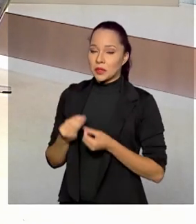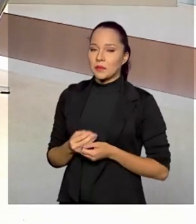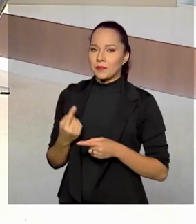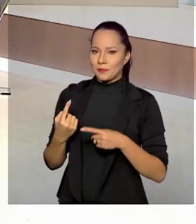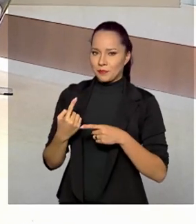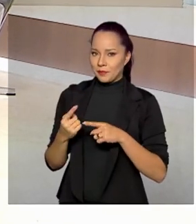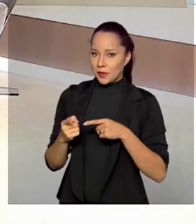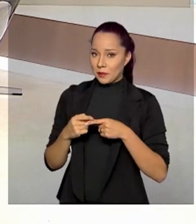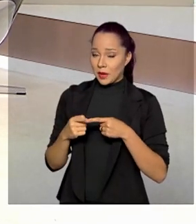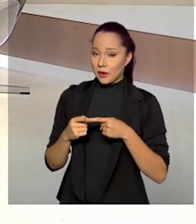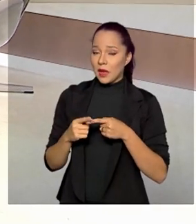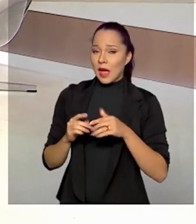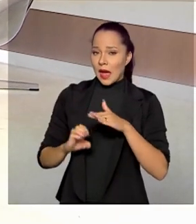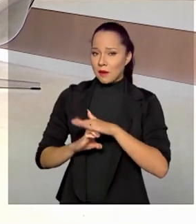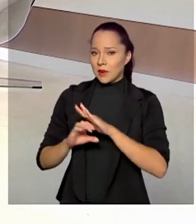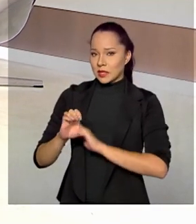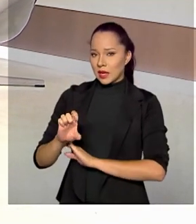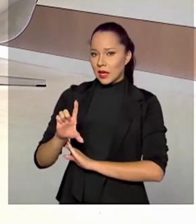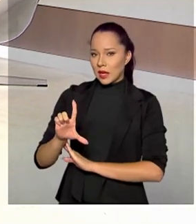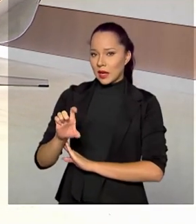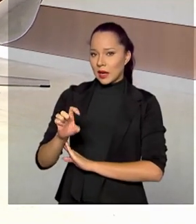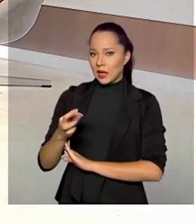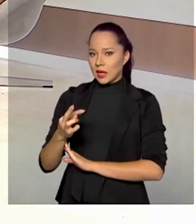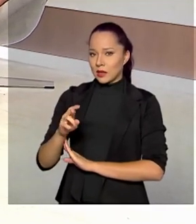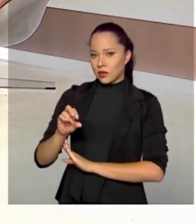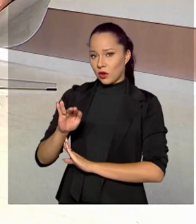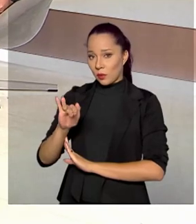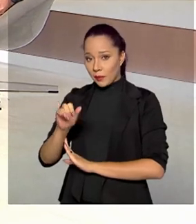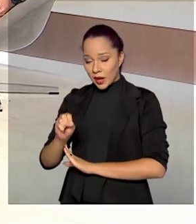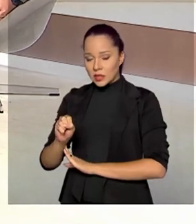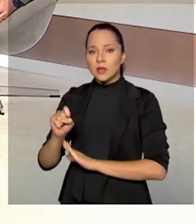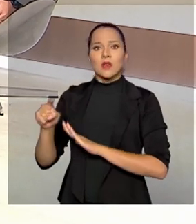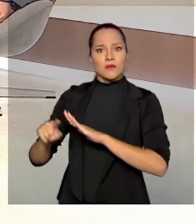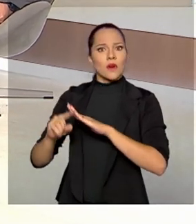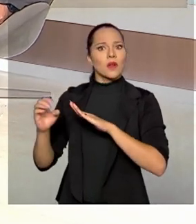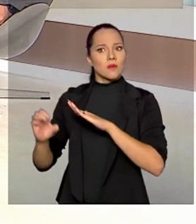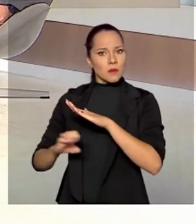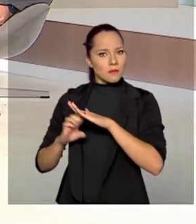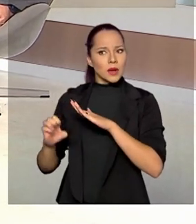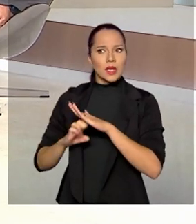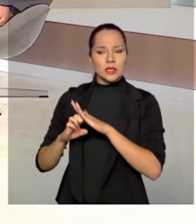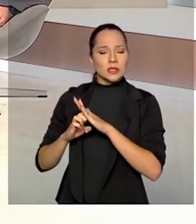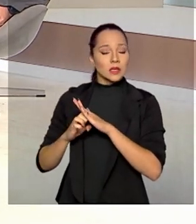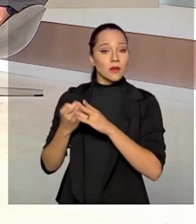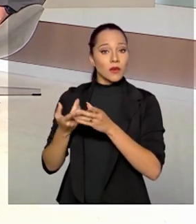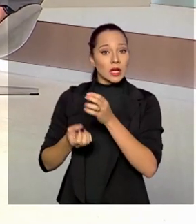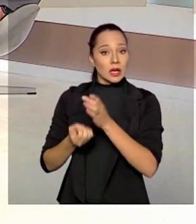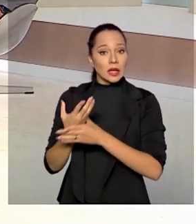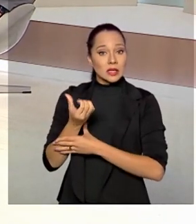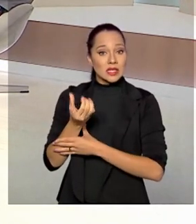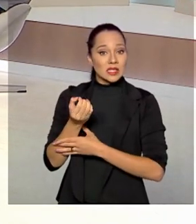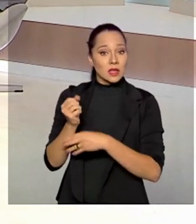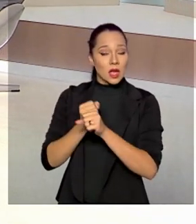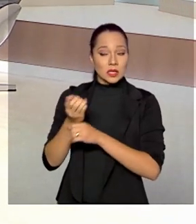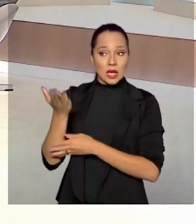Eletrobras, como a Petrobras, é uma empresa maravilhosa que foi criada há 60 anos atrás e que tem prestado relevante